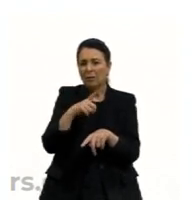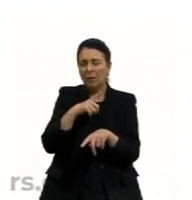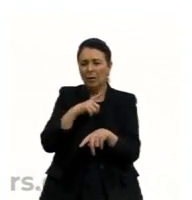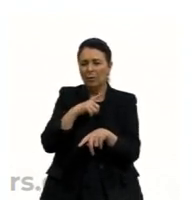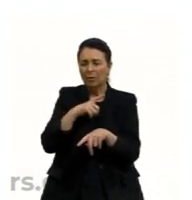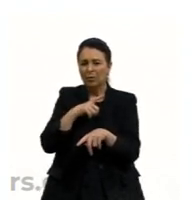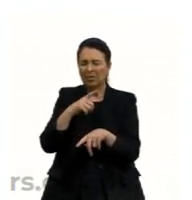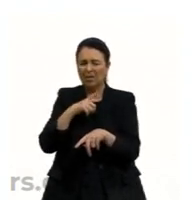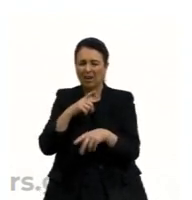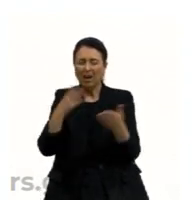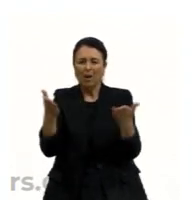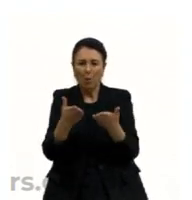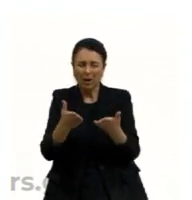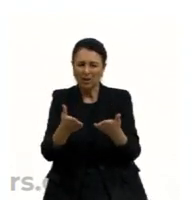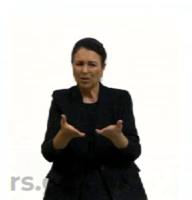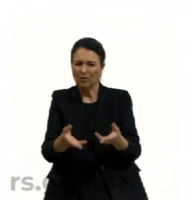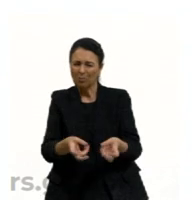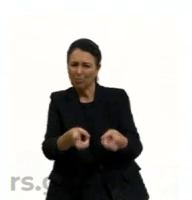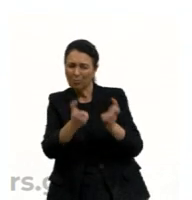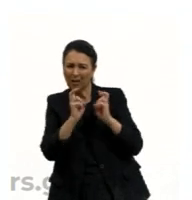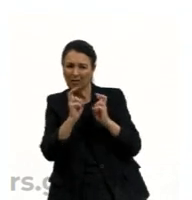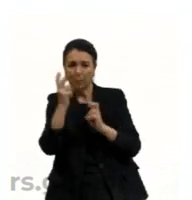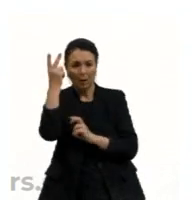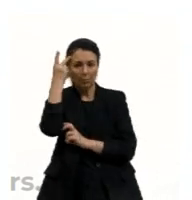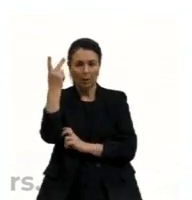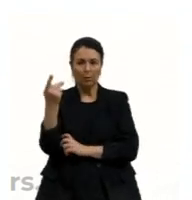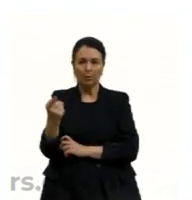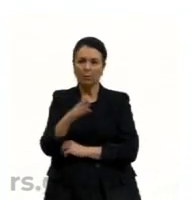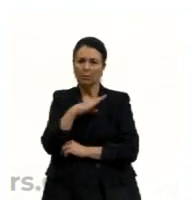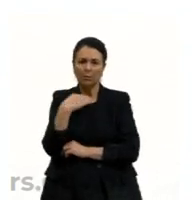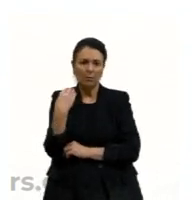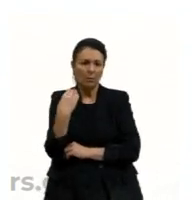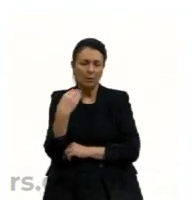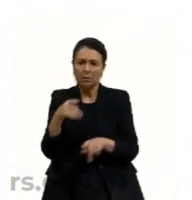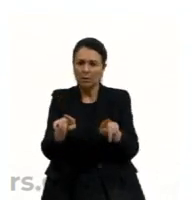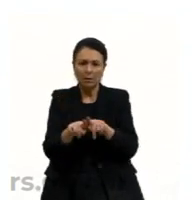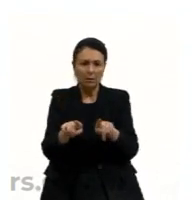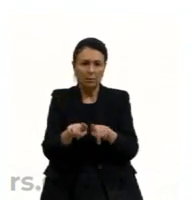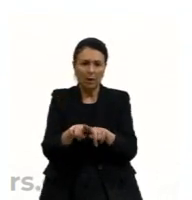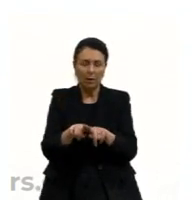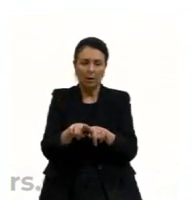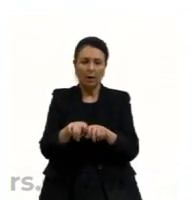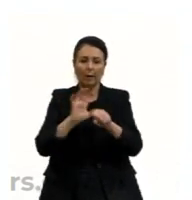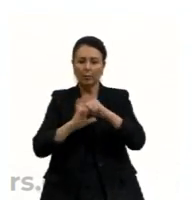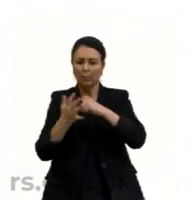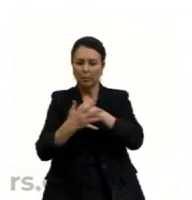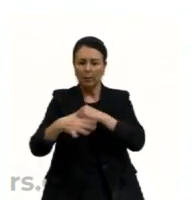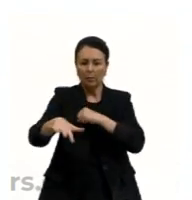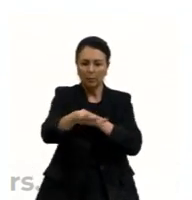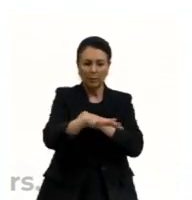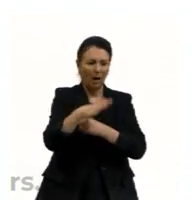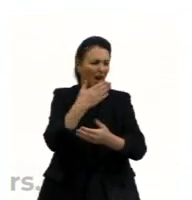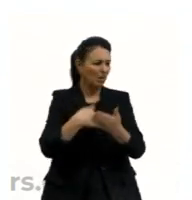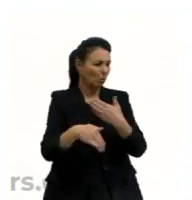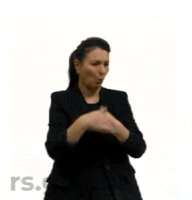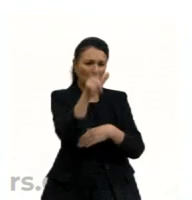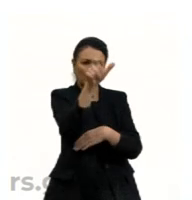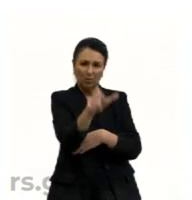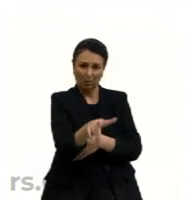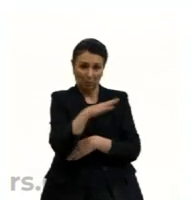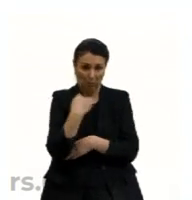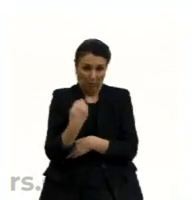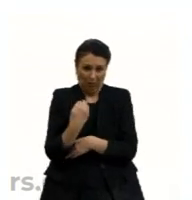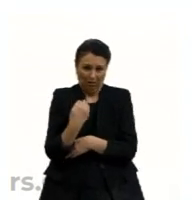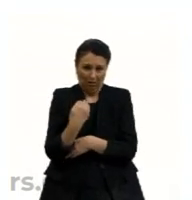eu vejo assim uma certa naturalização da morte frente à pandemia. Ah, todo mundo vai morrer, é assim mesmo. Será que é assim?